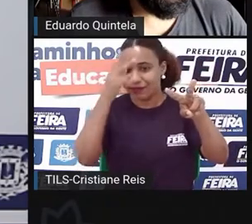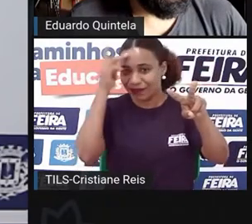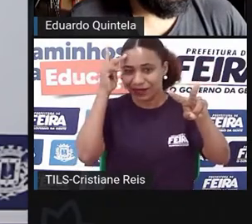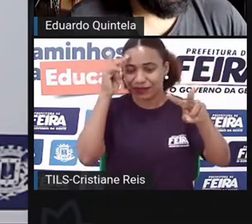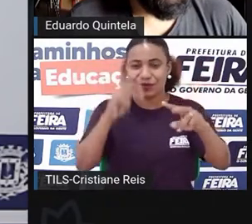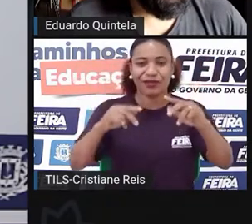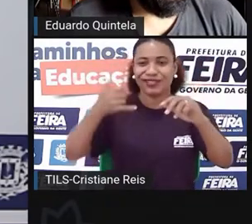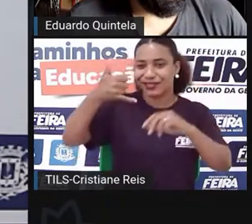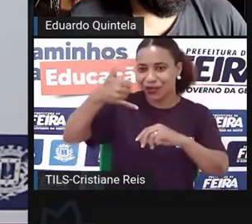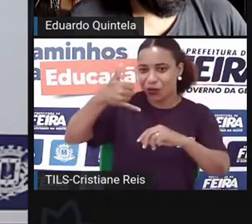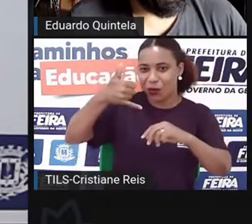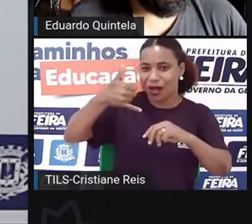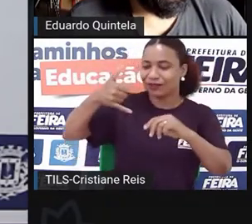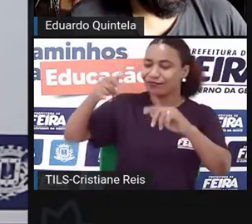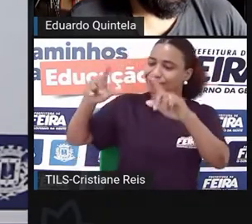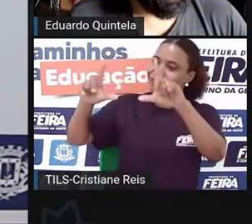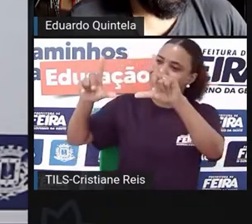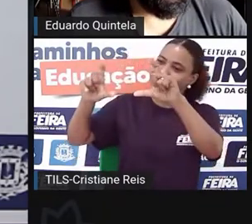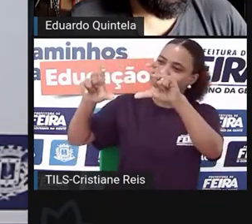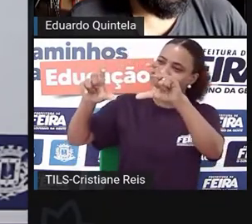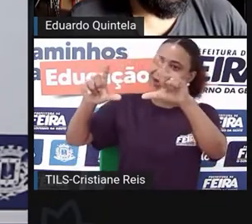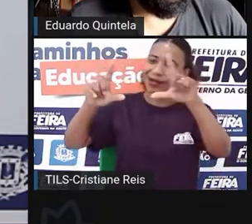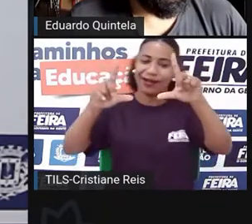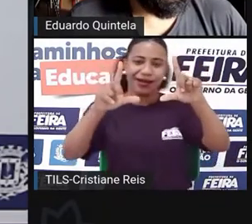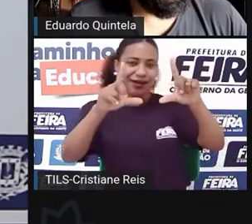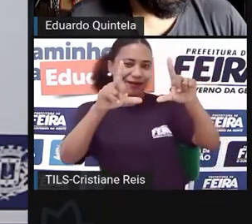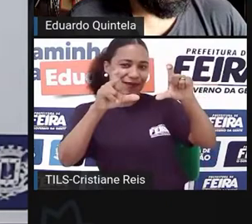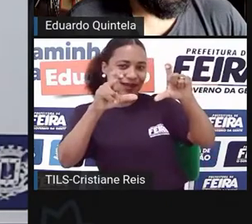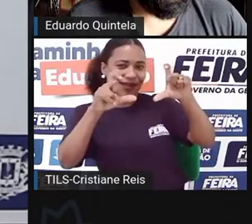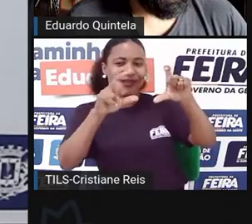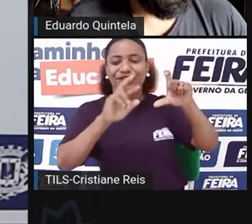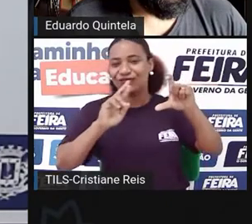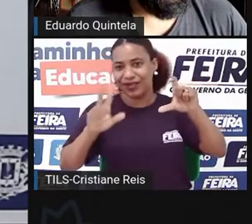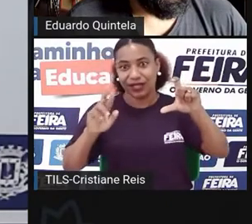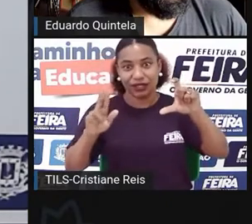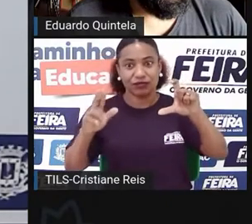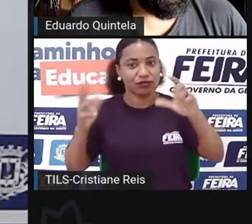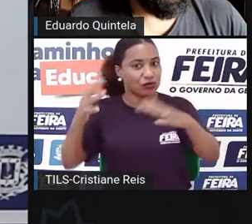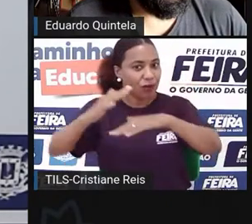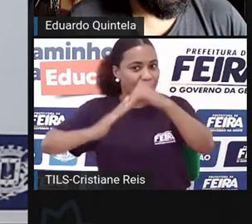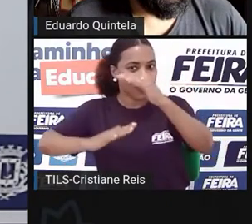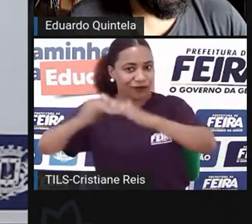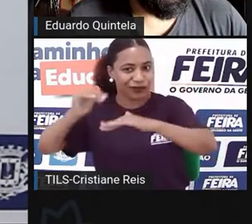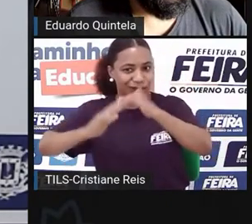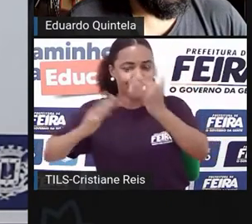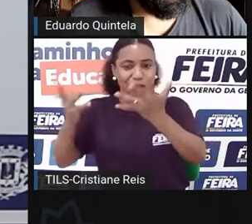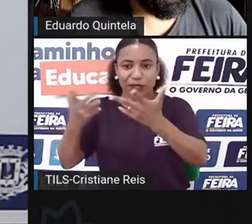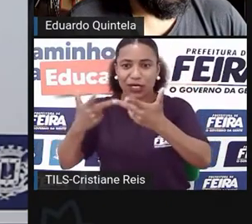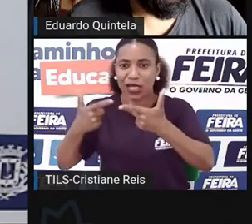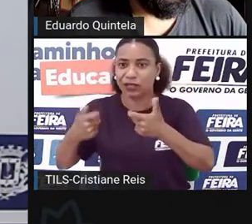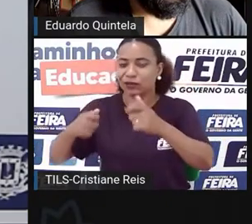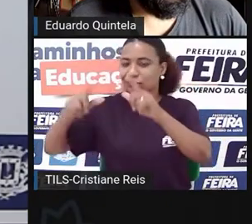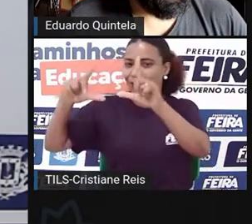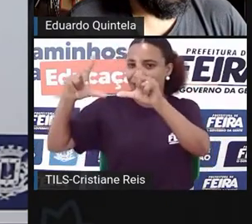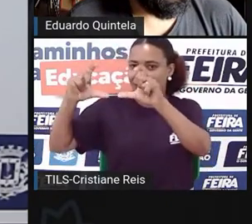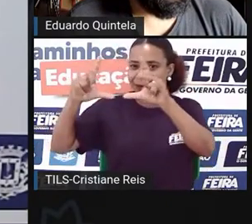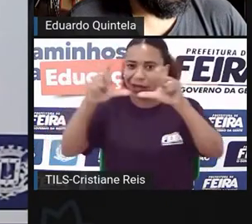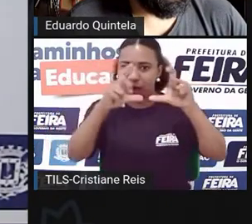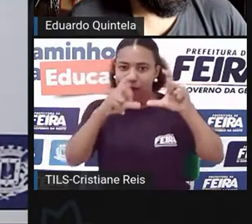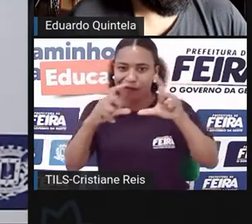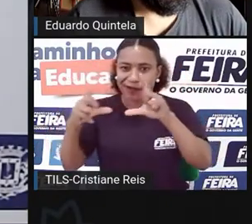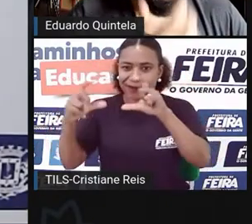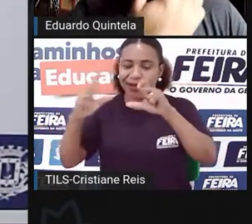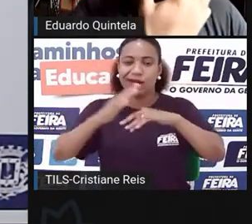celular e vai lá, tira uma foto de um momento qualquer. Hoje, nossas crianças, nossos adolescentes que estão aqui nos